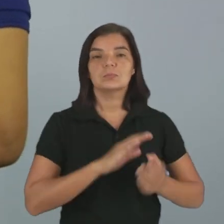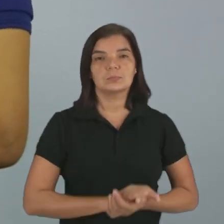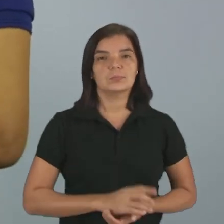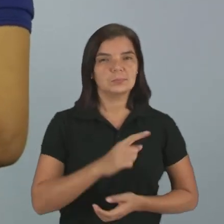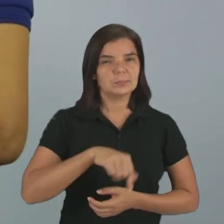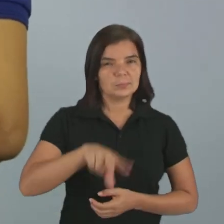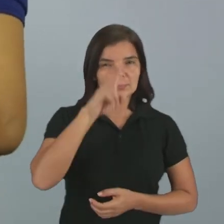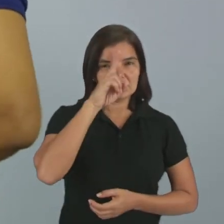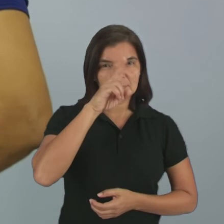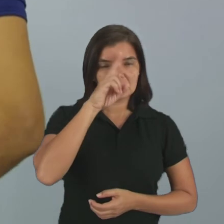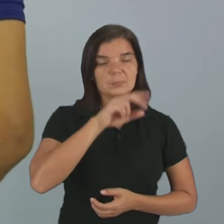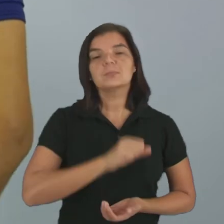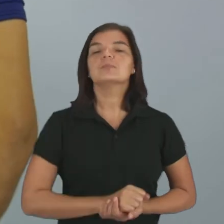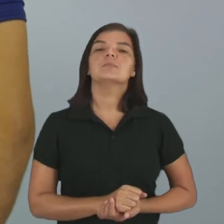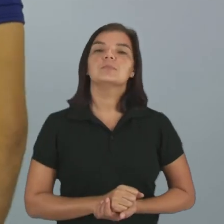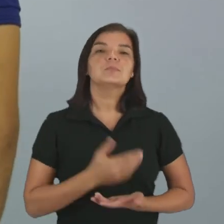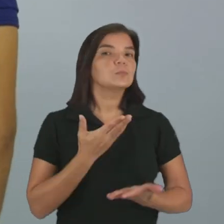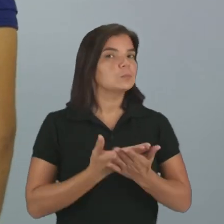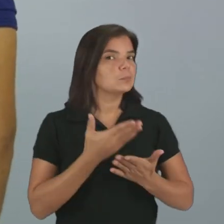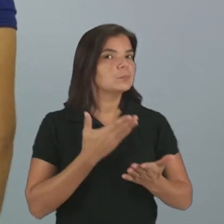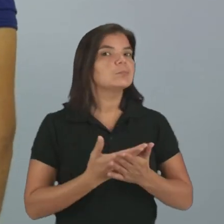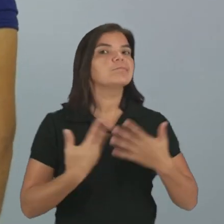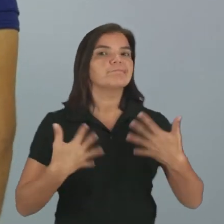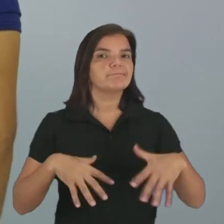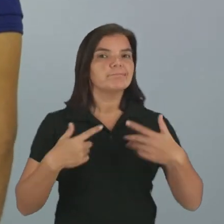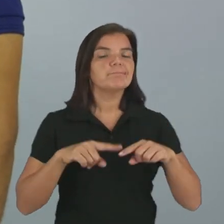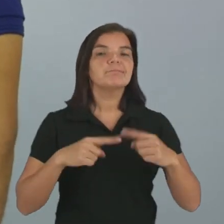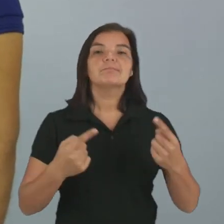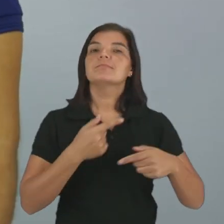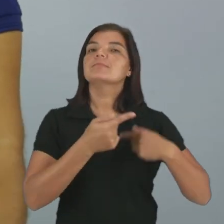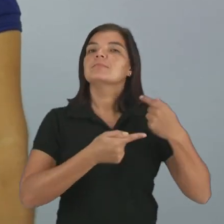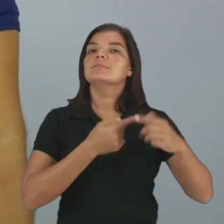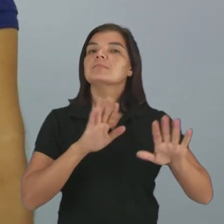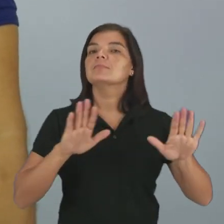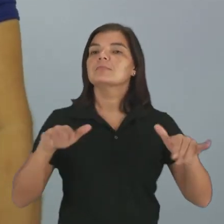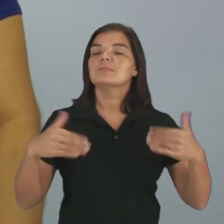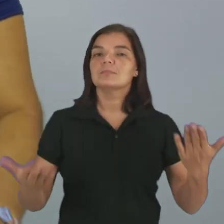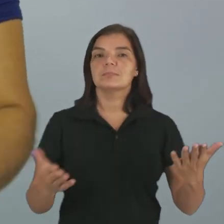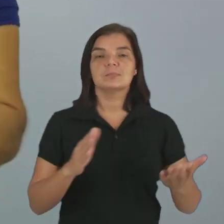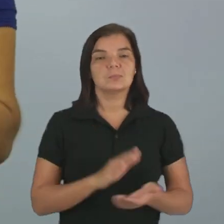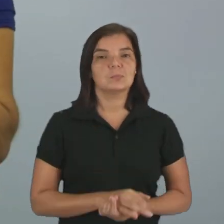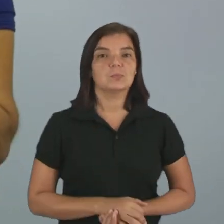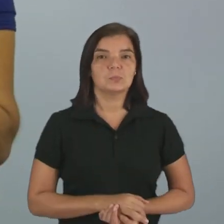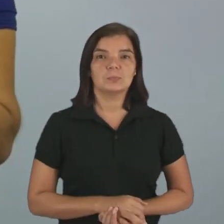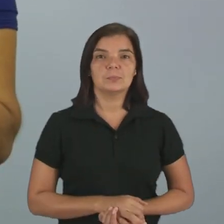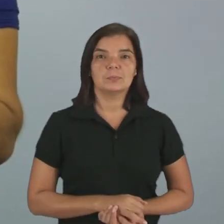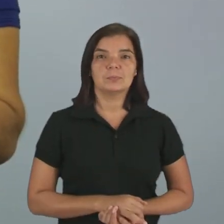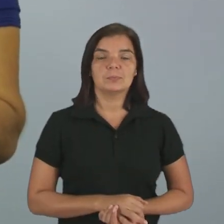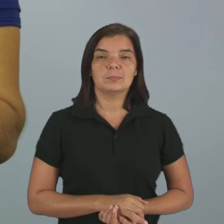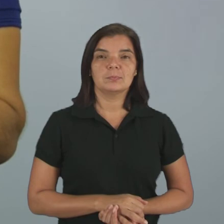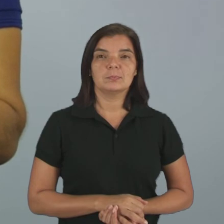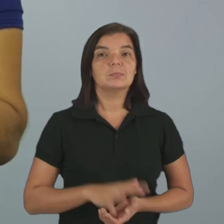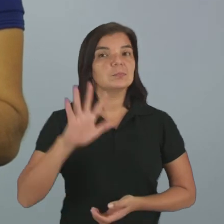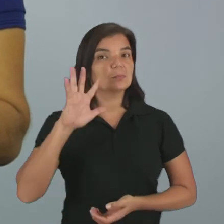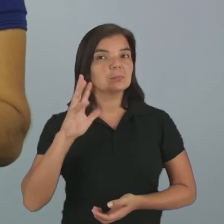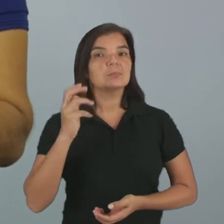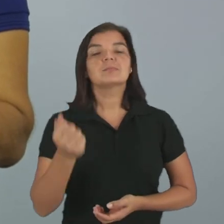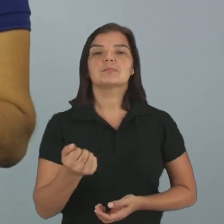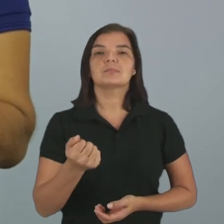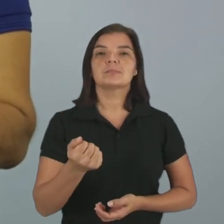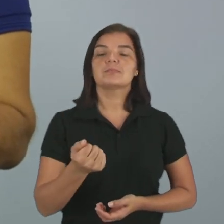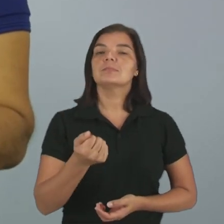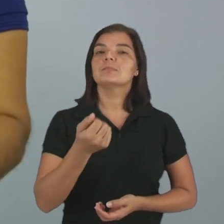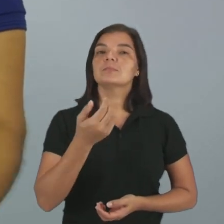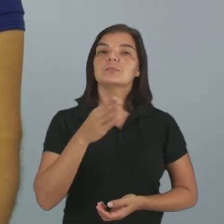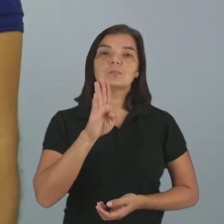Lembram? Nós estudamos bastante sobre isso. É de origem, se você disse que é de origem dos africanos,